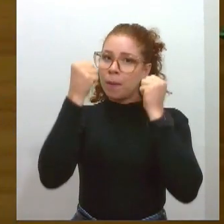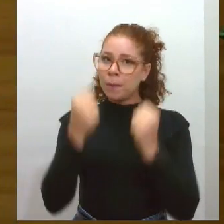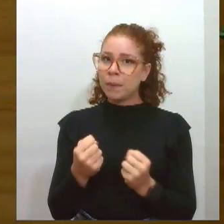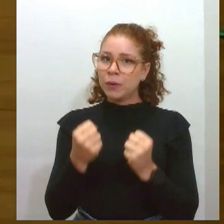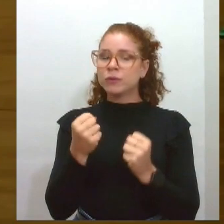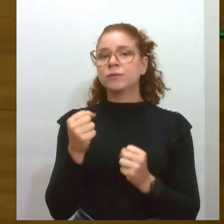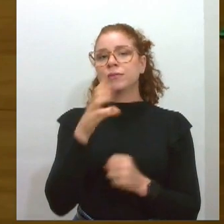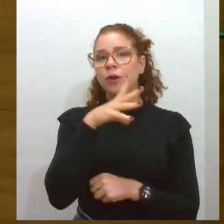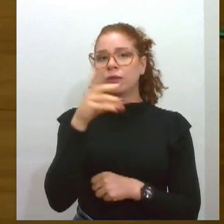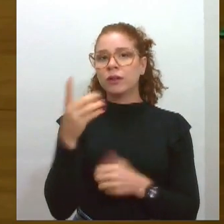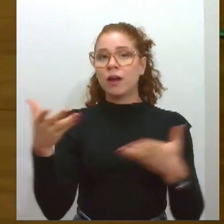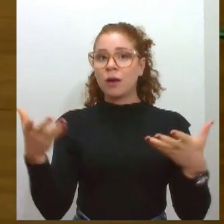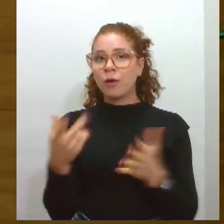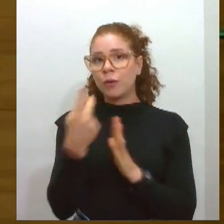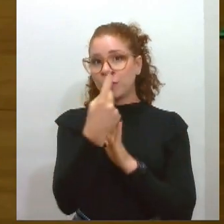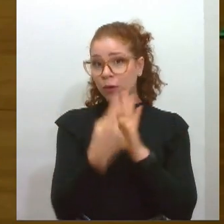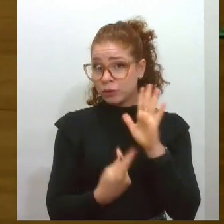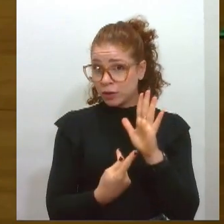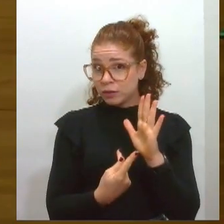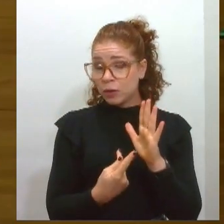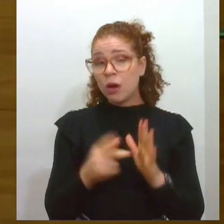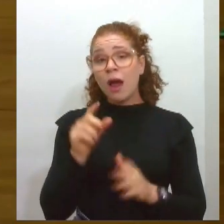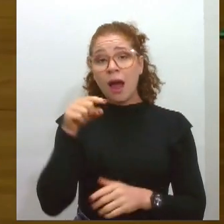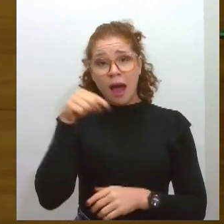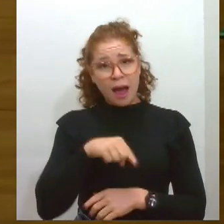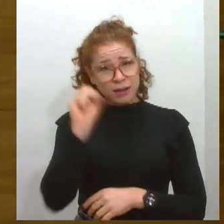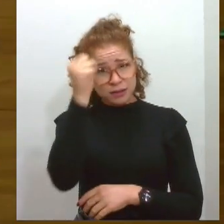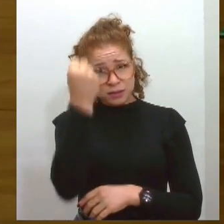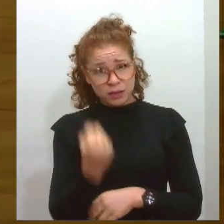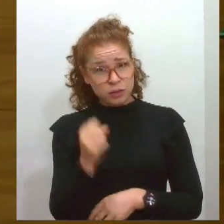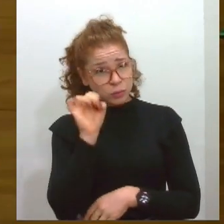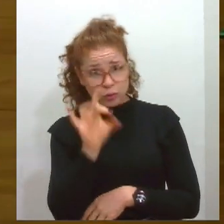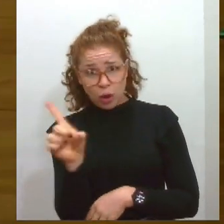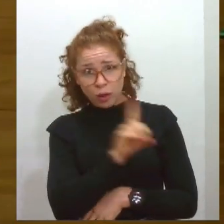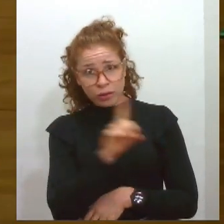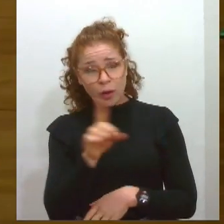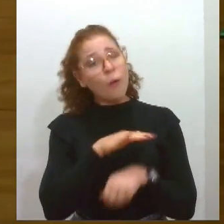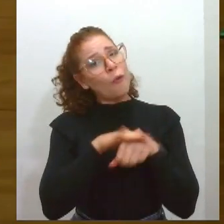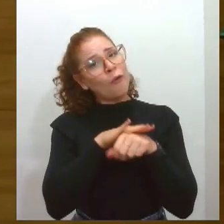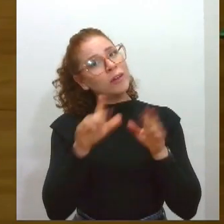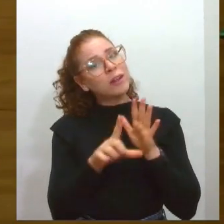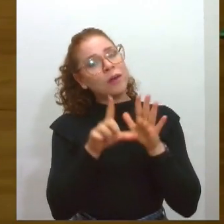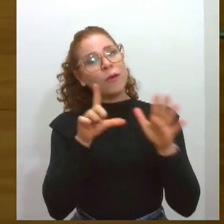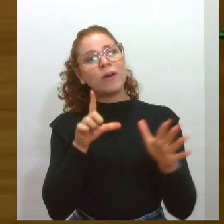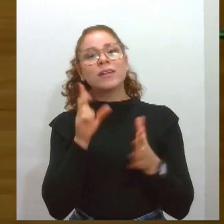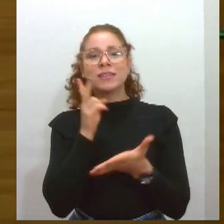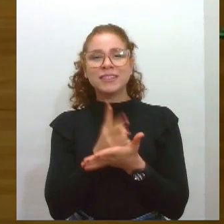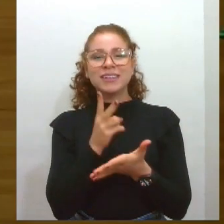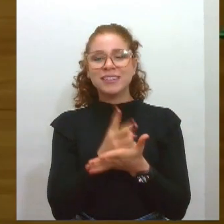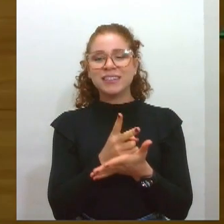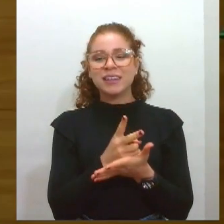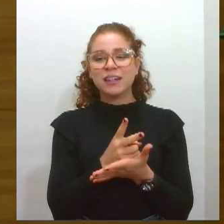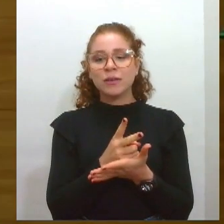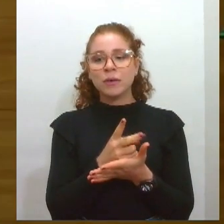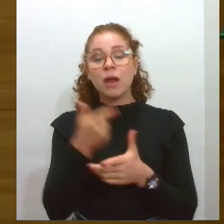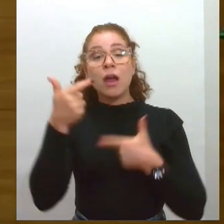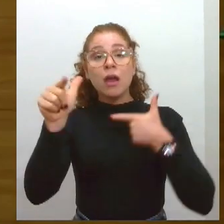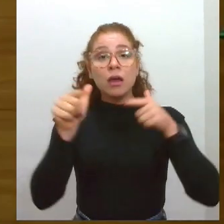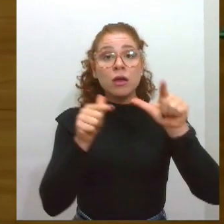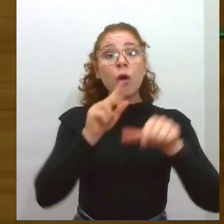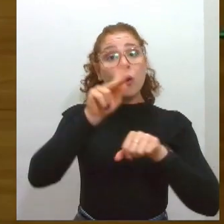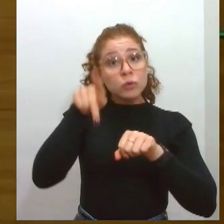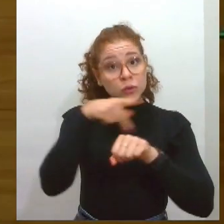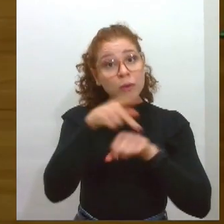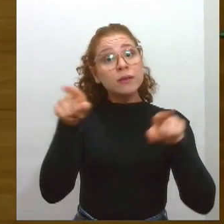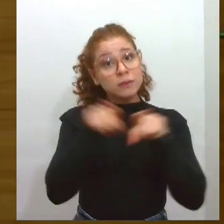esse que não é só aqui no estado de Sergipe, né? A estava conversando aqui em off, como a gente costuma dizer, que é em outros países também, né?